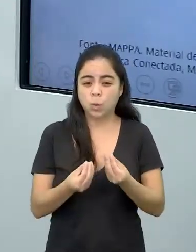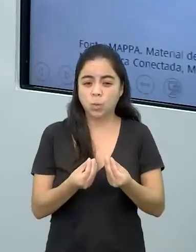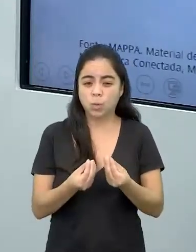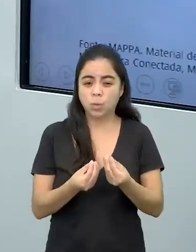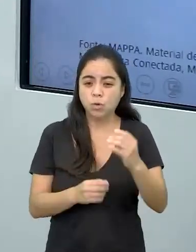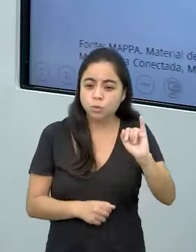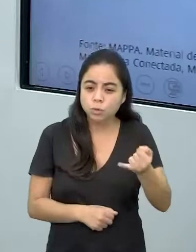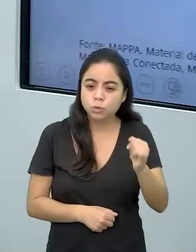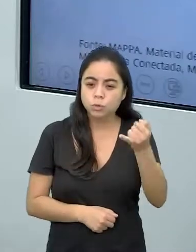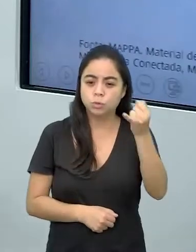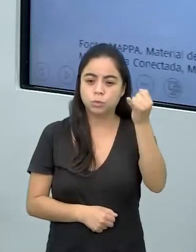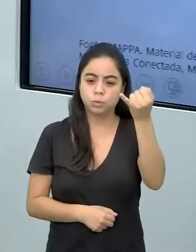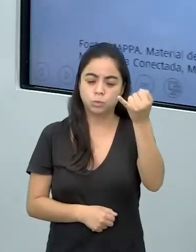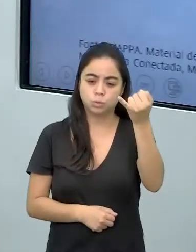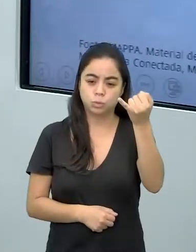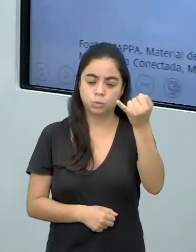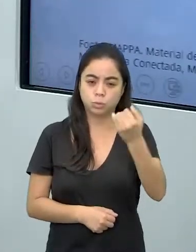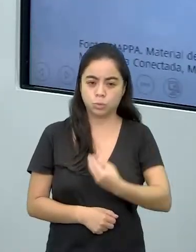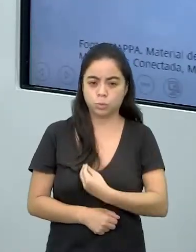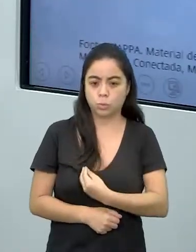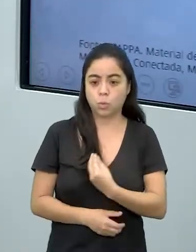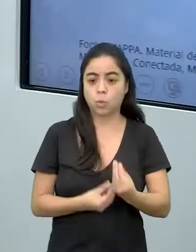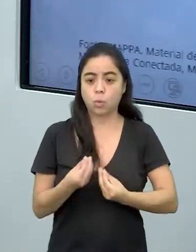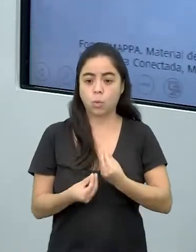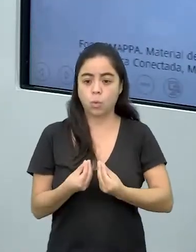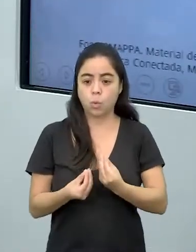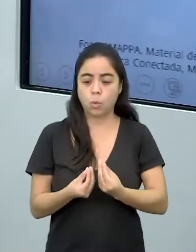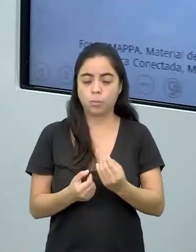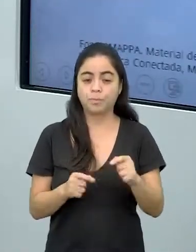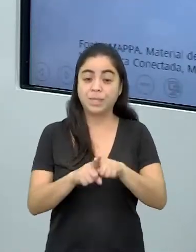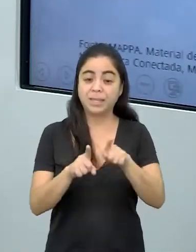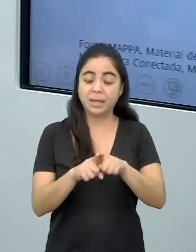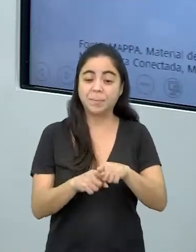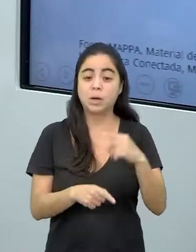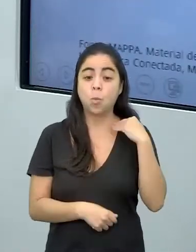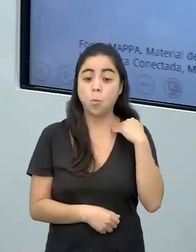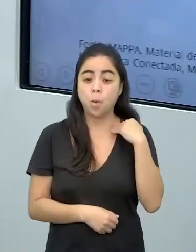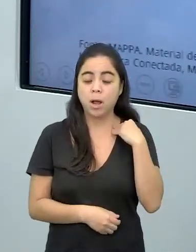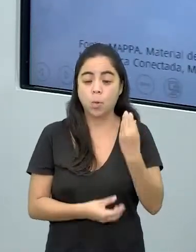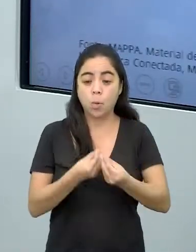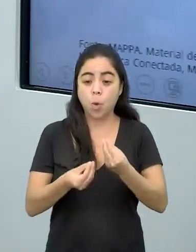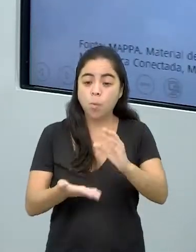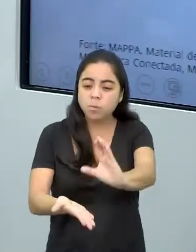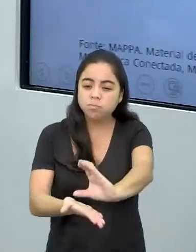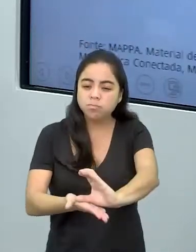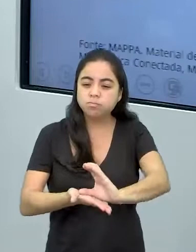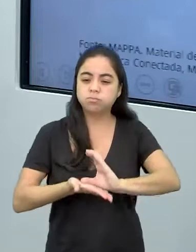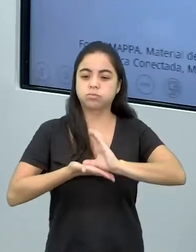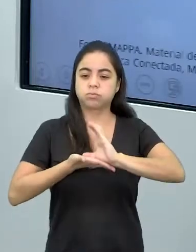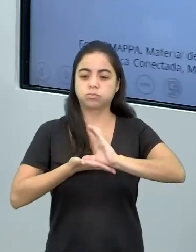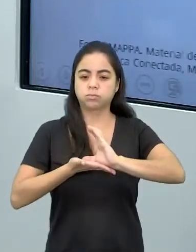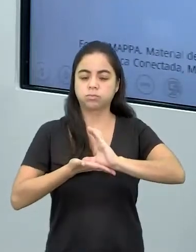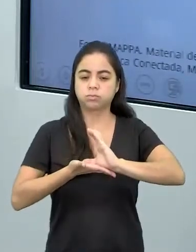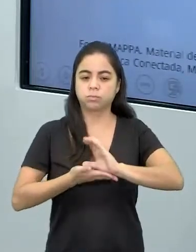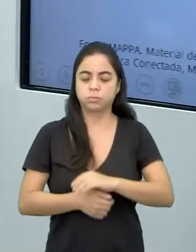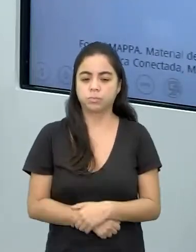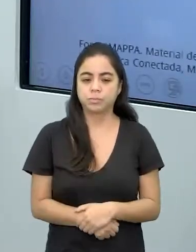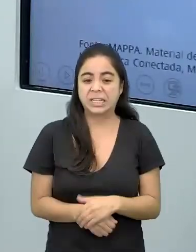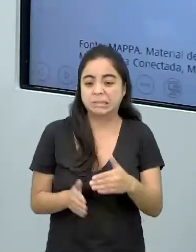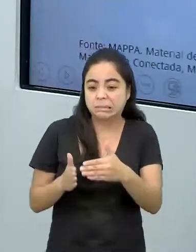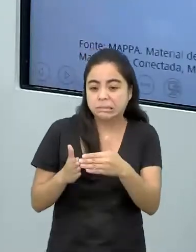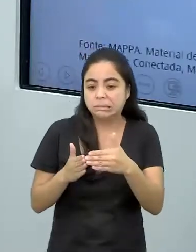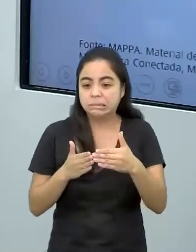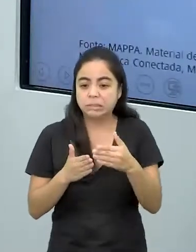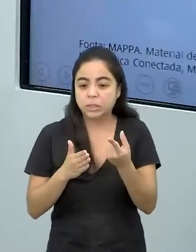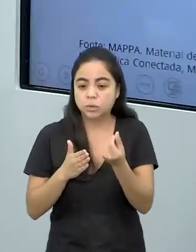de juros gera isso para o nosso bolso e para o banco? Que tipo, o que ele ganha com isso emprestando, né,